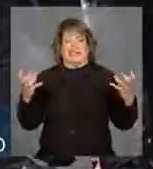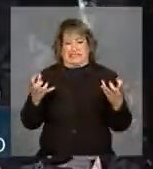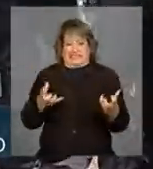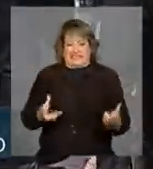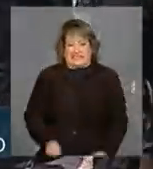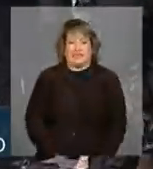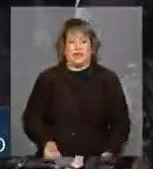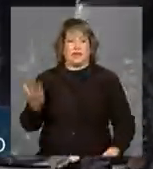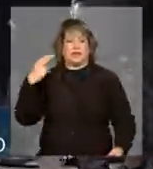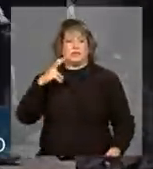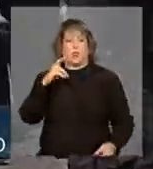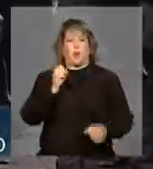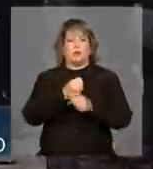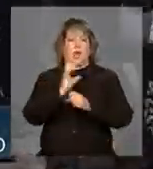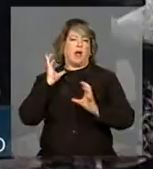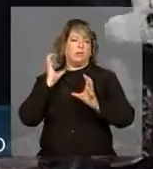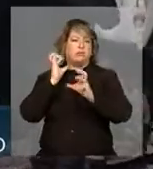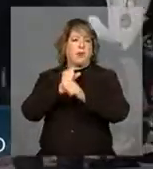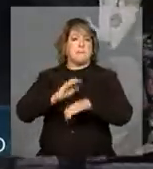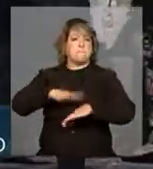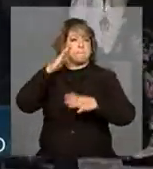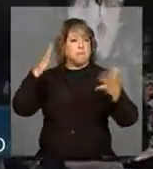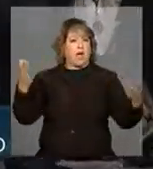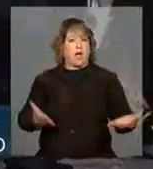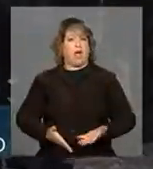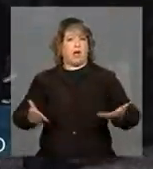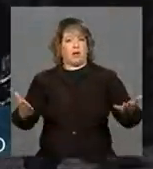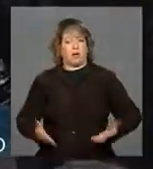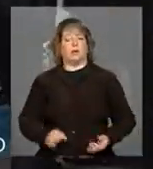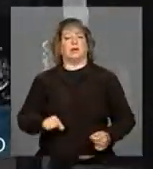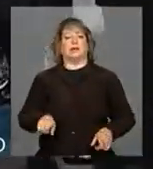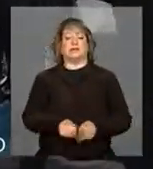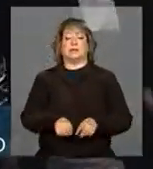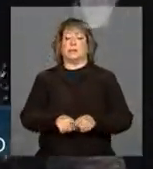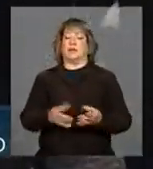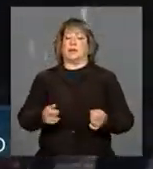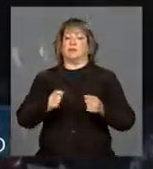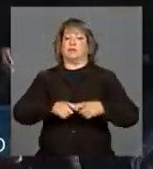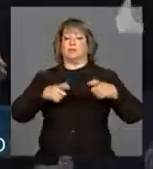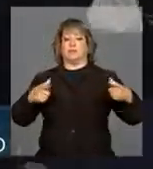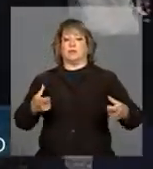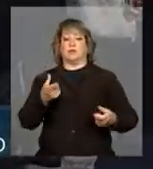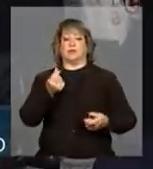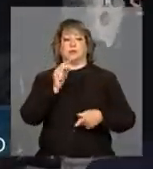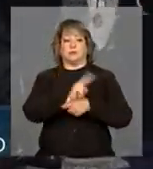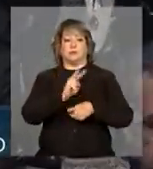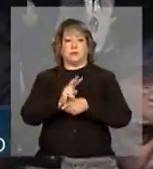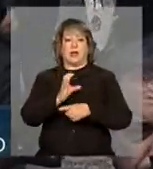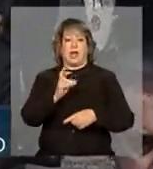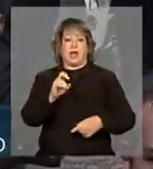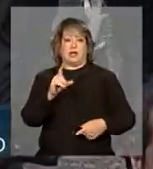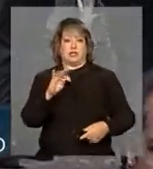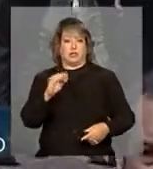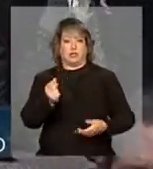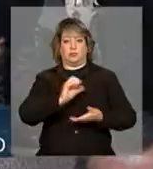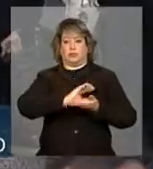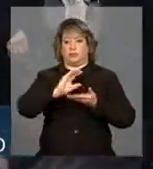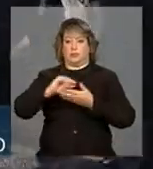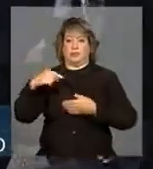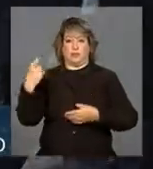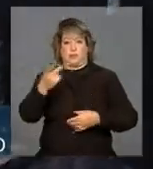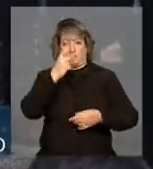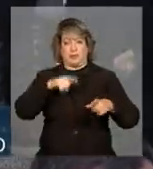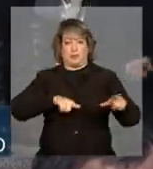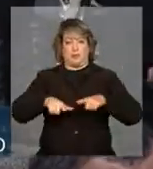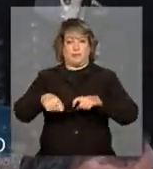anos e além da ampliação do crédito para os produtores da região, As ações